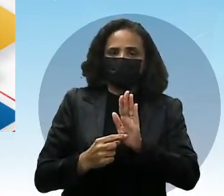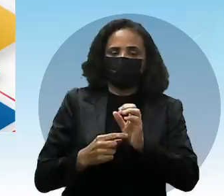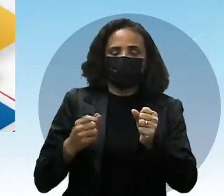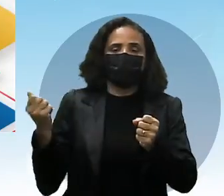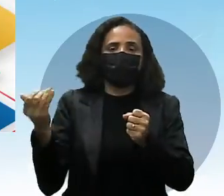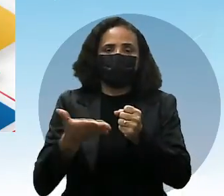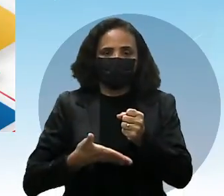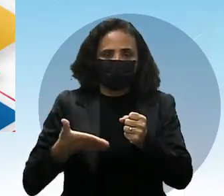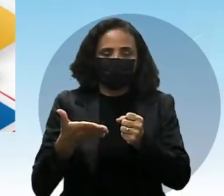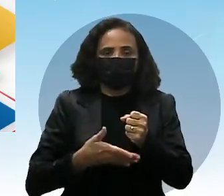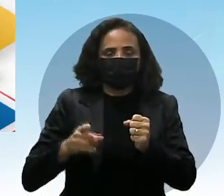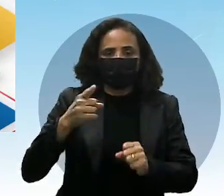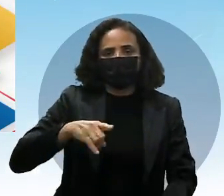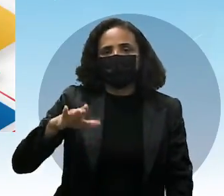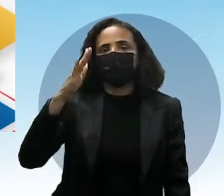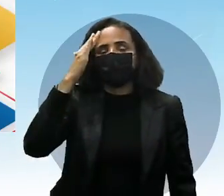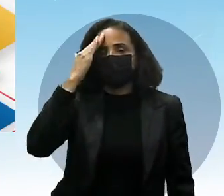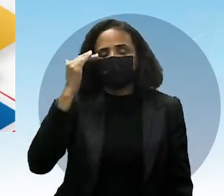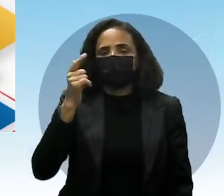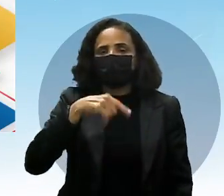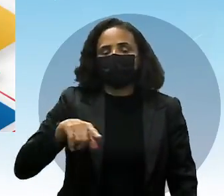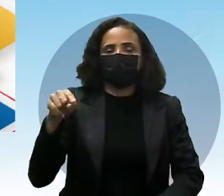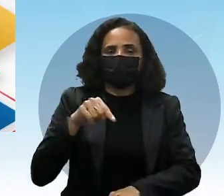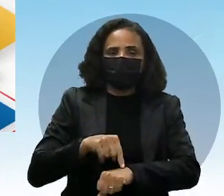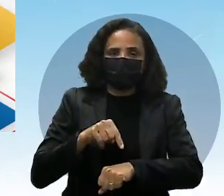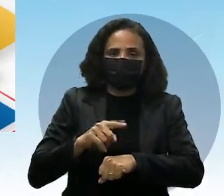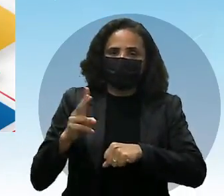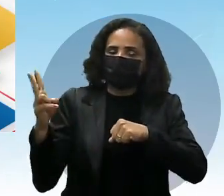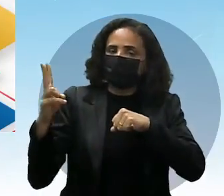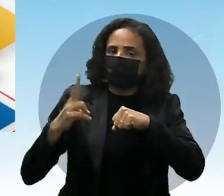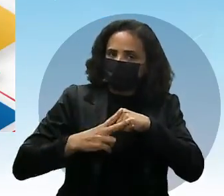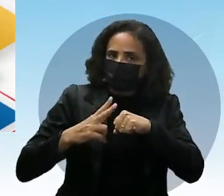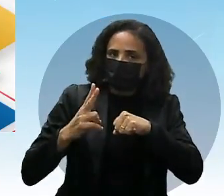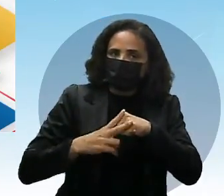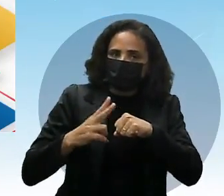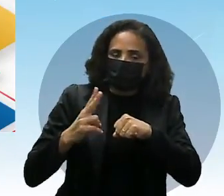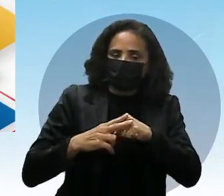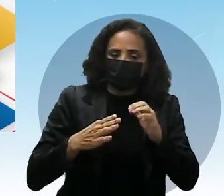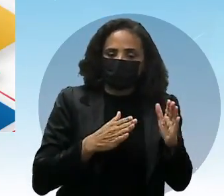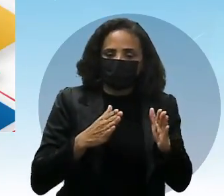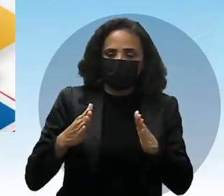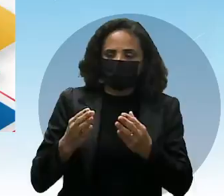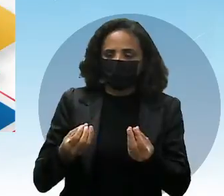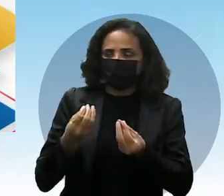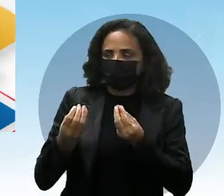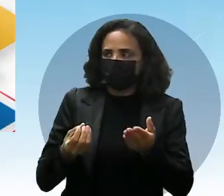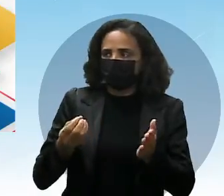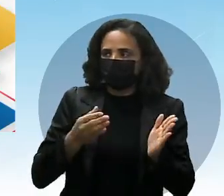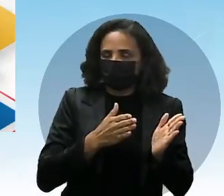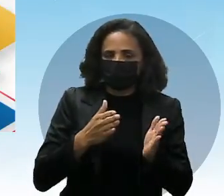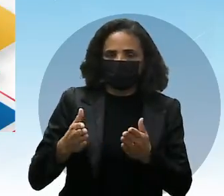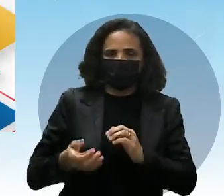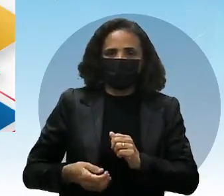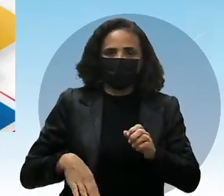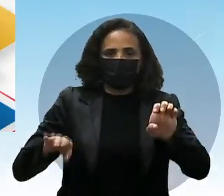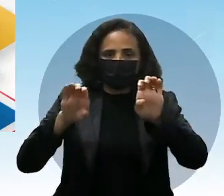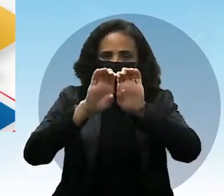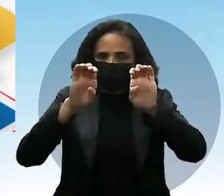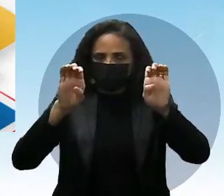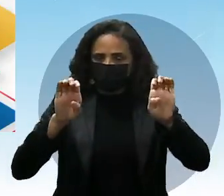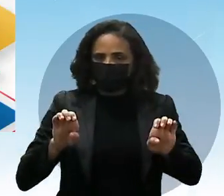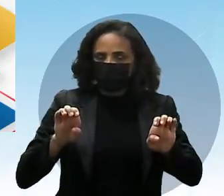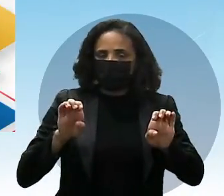basicamente, a gente sabia a que tempo verbal ele estava se referindo? Na estrutura, tá?